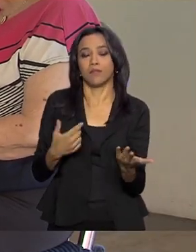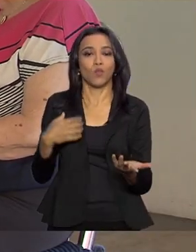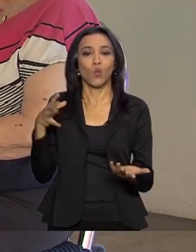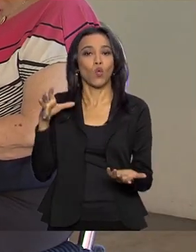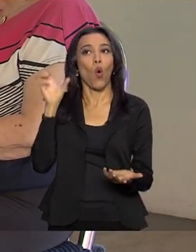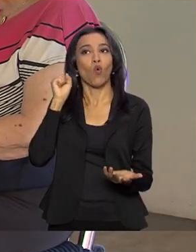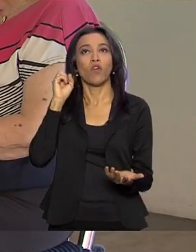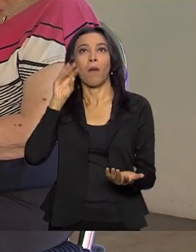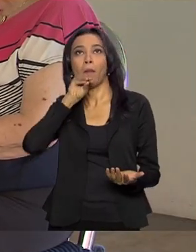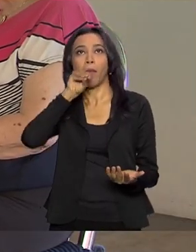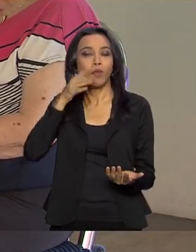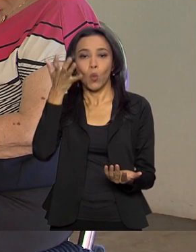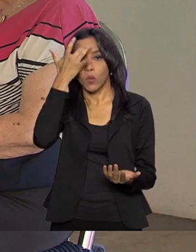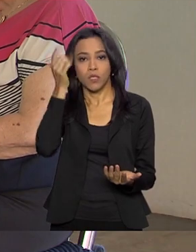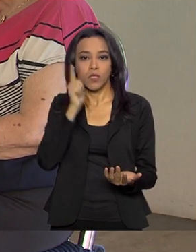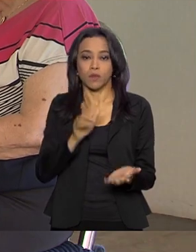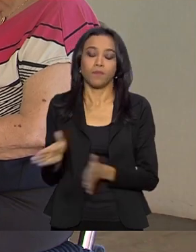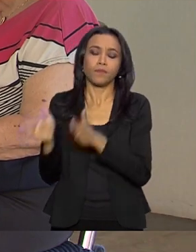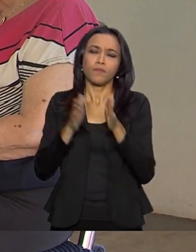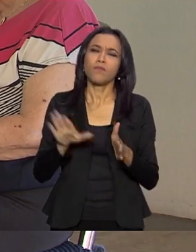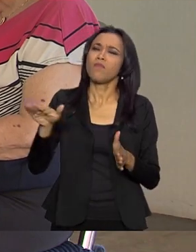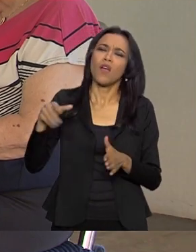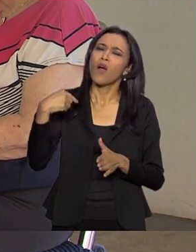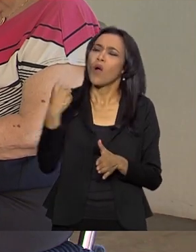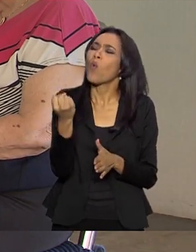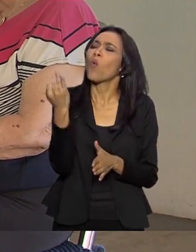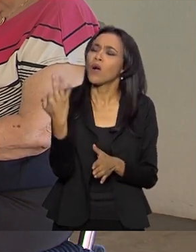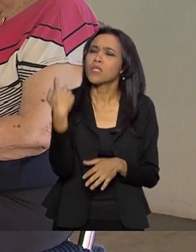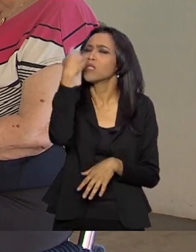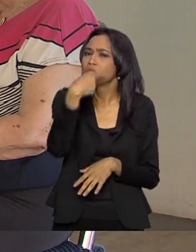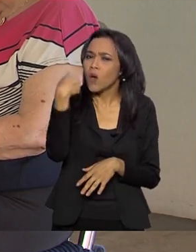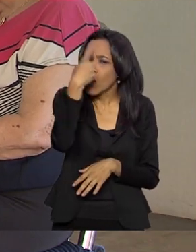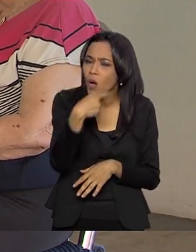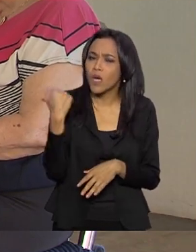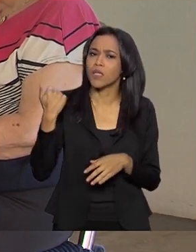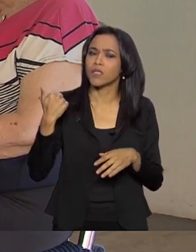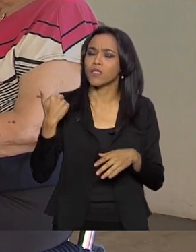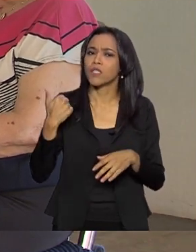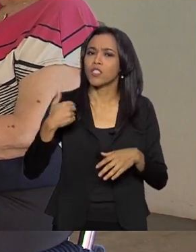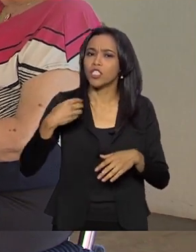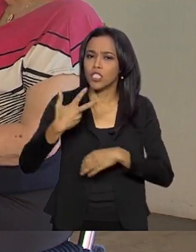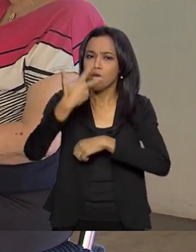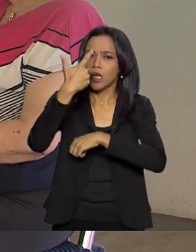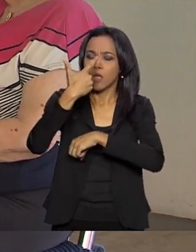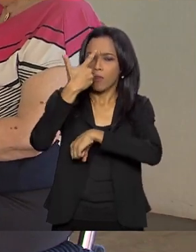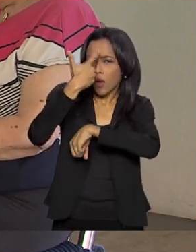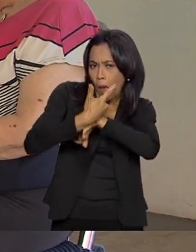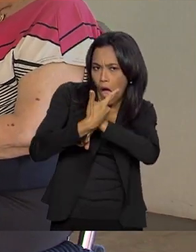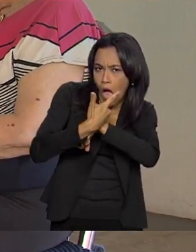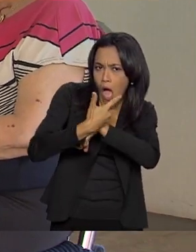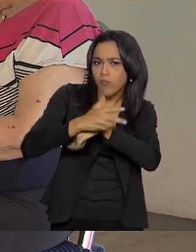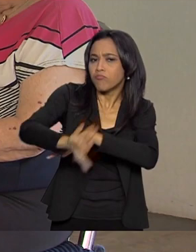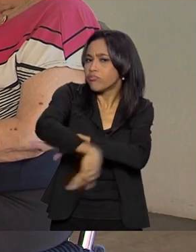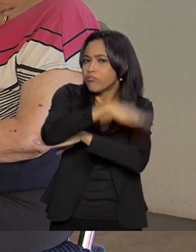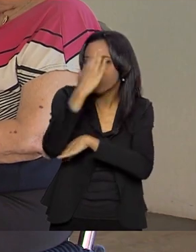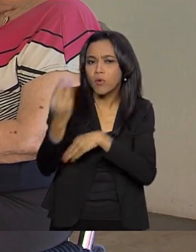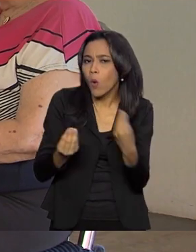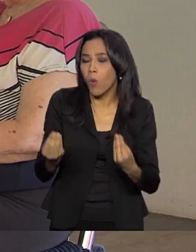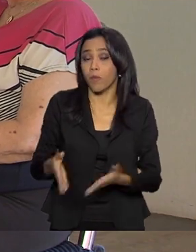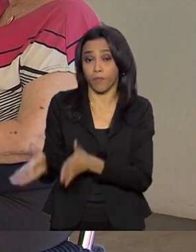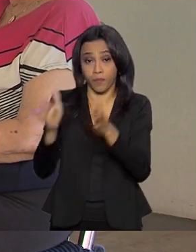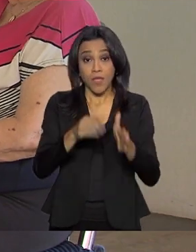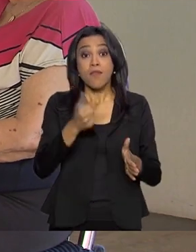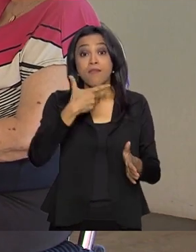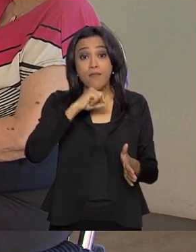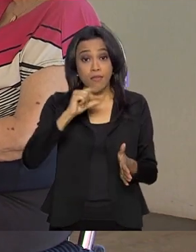gravação, você tem uma jornada mais ou menos de quantas horas num dia, quando é dia de gravação? Para quem tem papel principal, eu